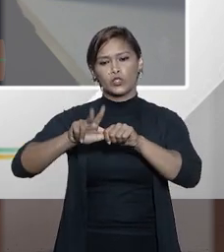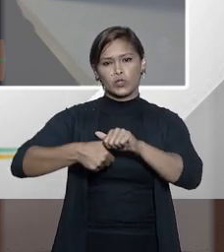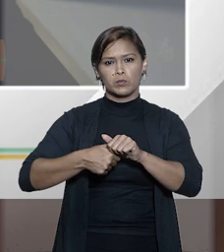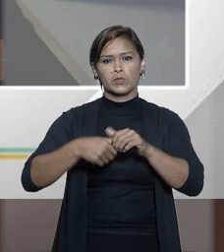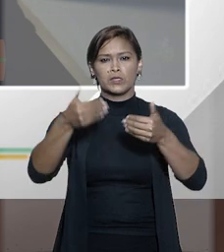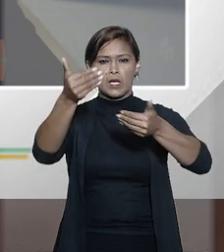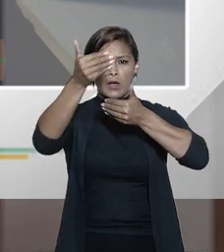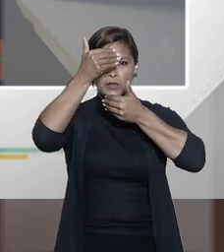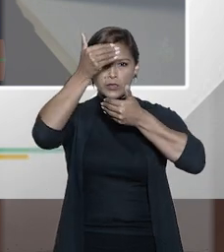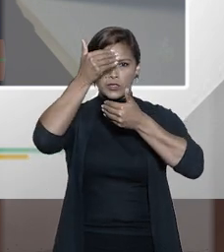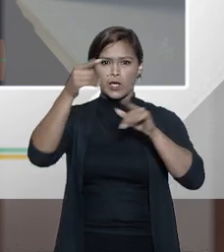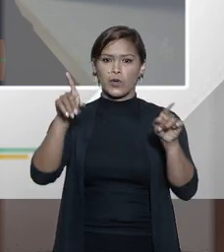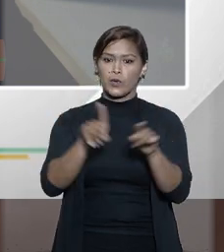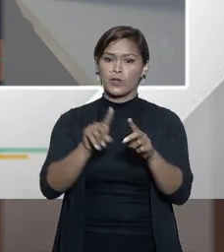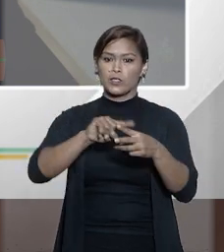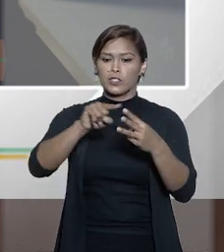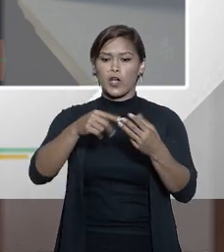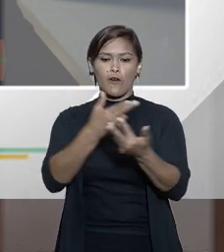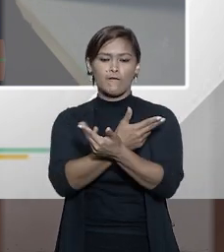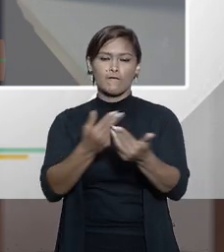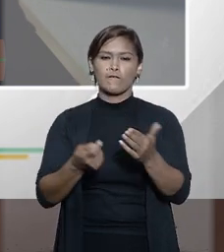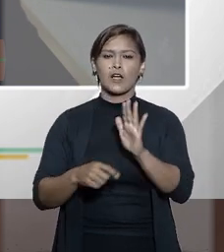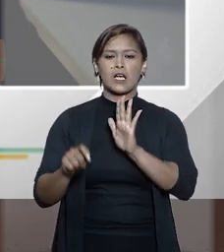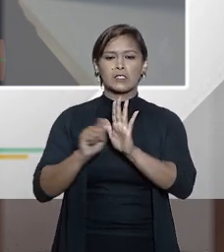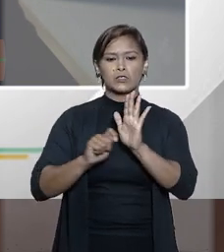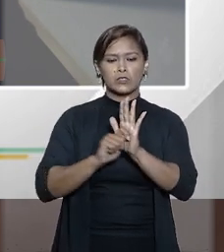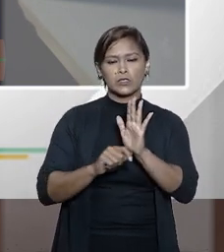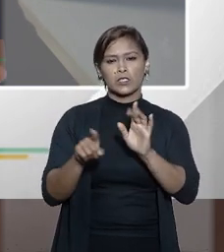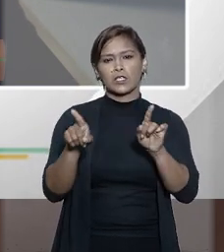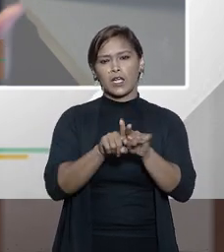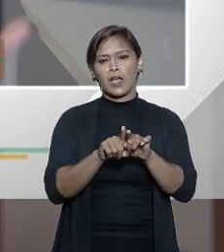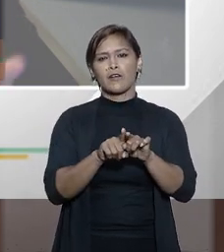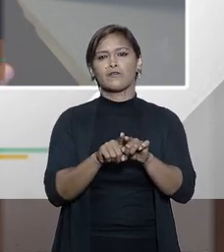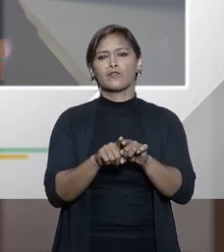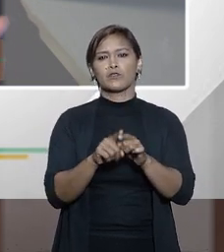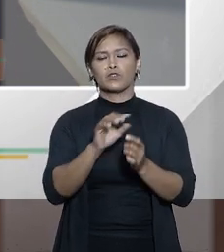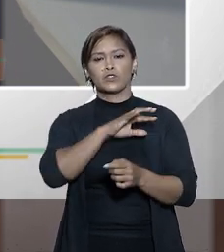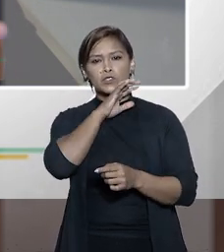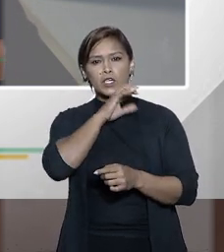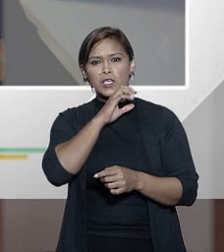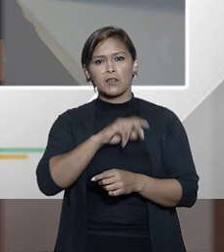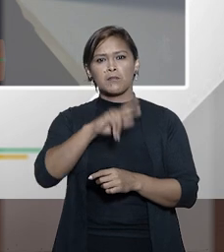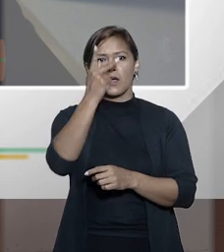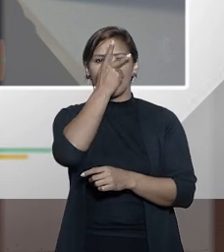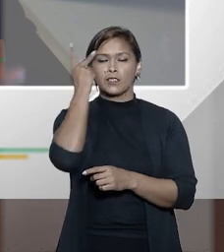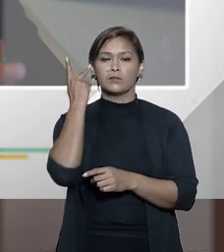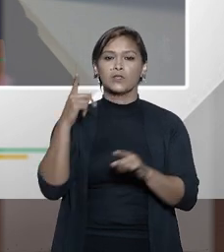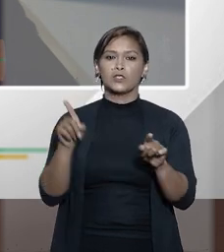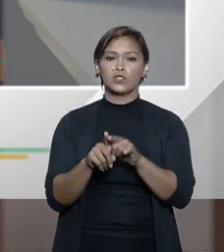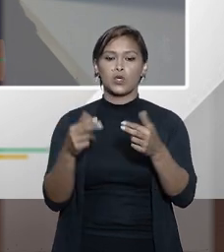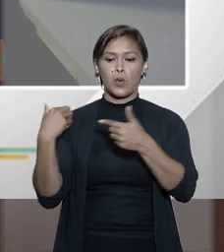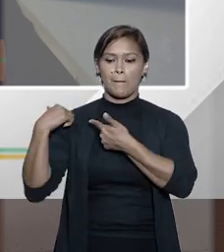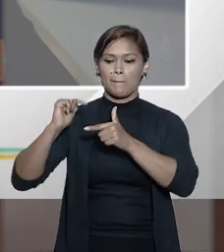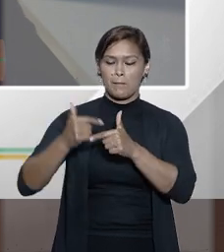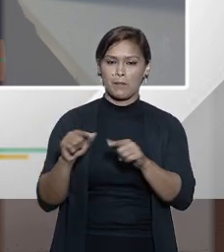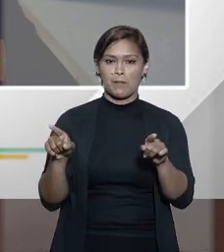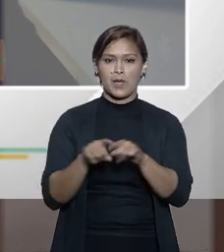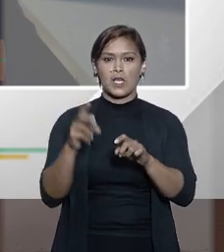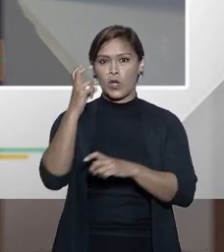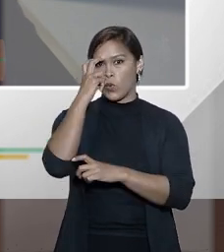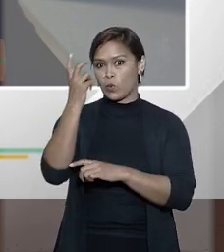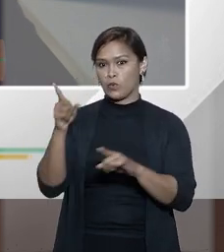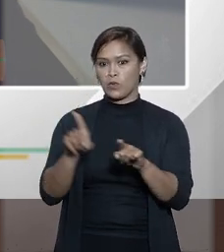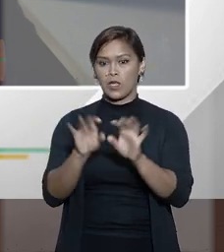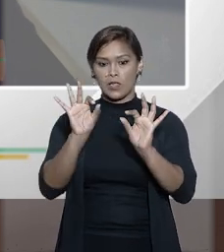são casos de terrorismo são casos dos vários tráficos de animais de armas de drogas de bens culturais então isso deve